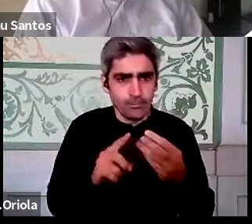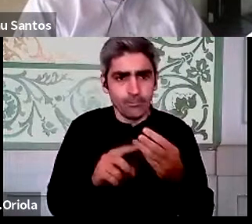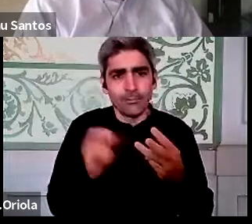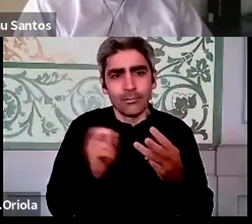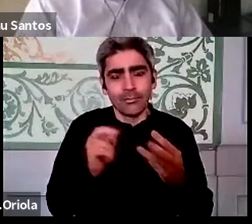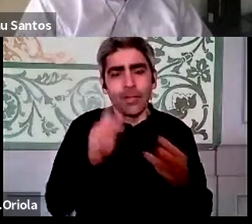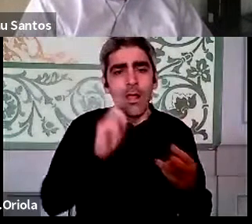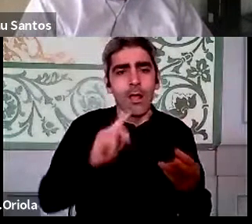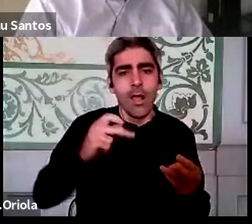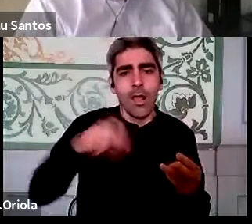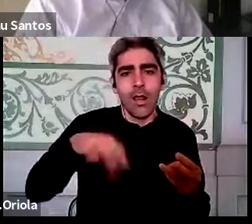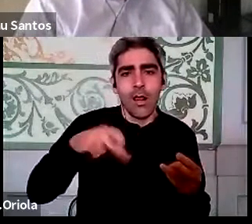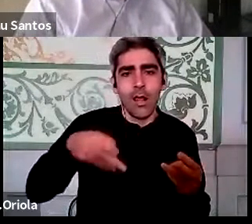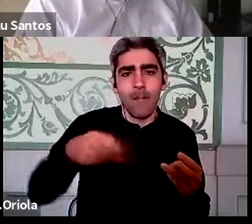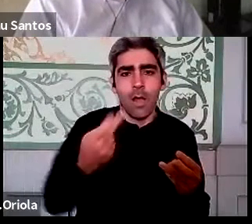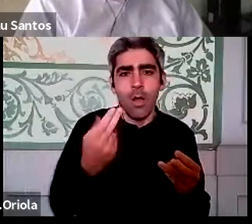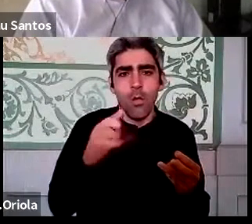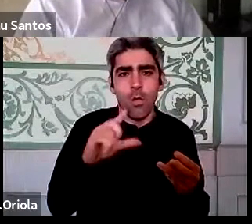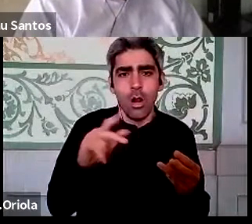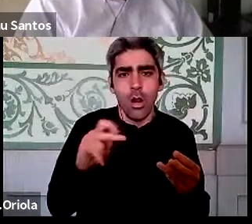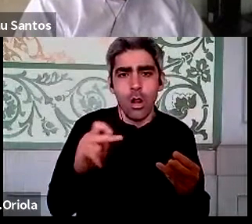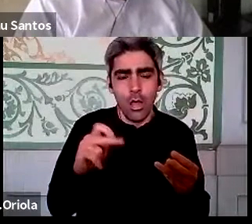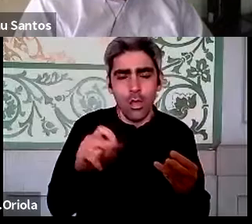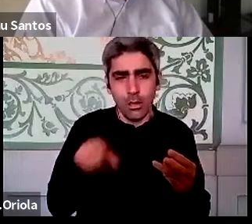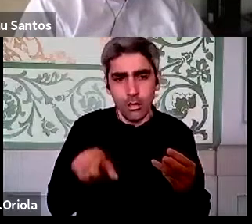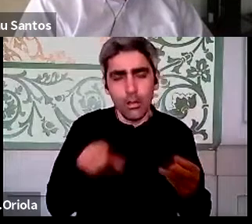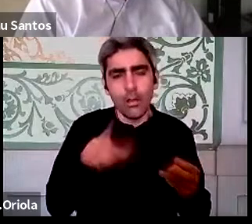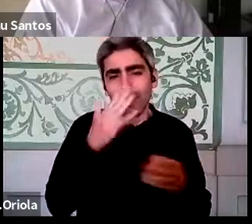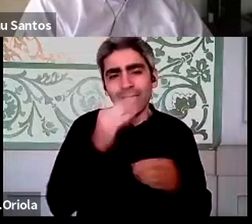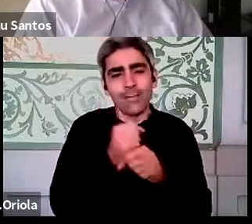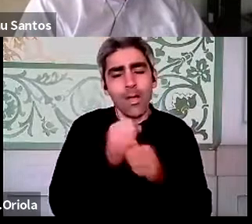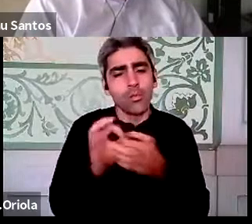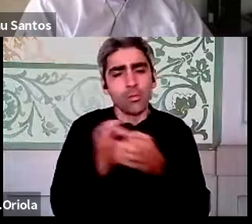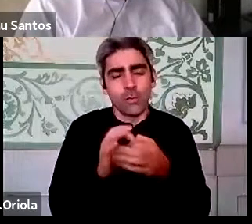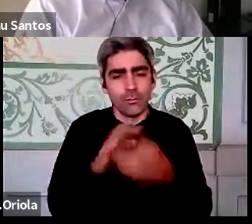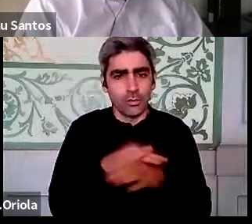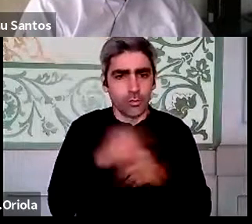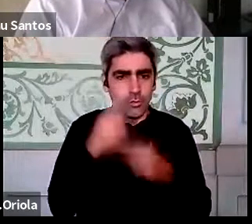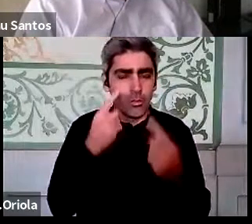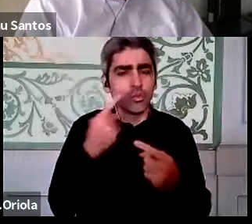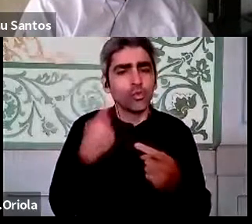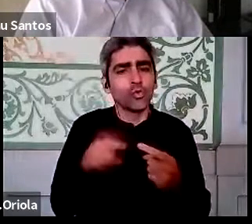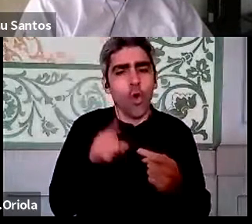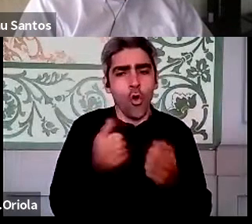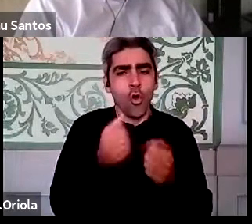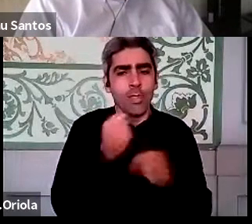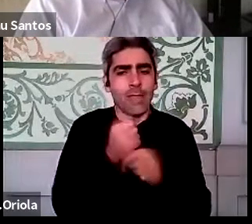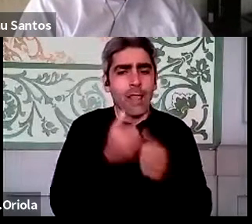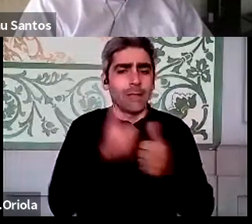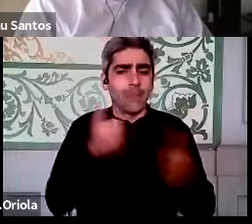Ana Paula Ferreira, parece ficar a ideia de que trabalho colaborativo na administração pública é exclusivo do teletrabalho e isso não é verdade, certo?